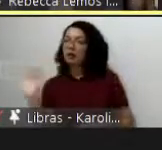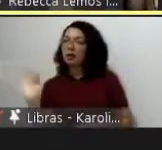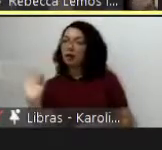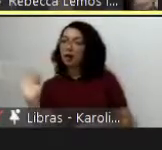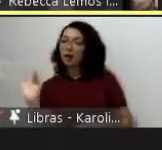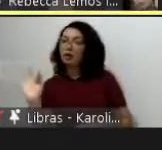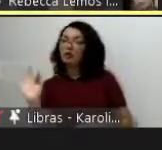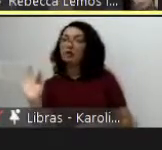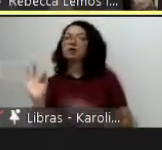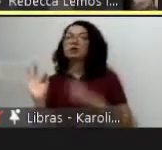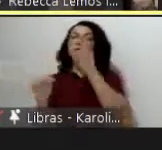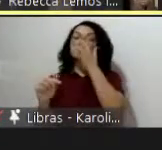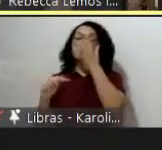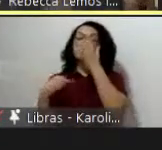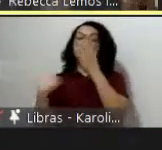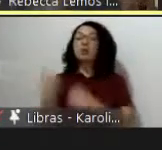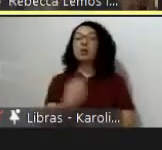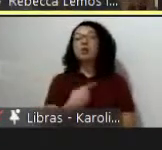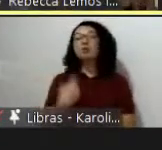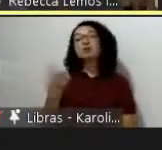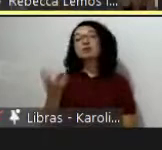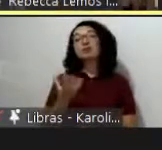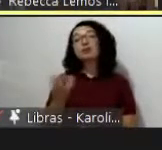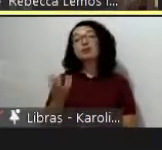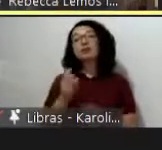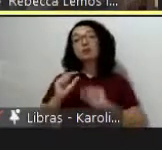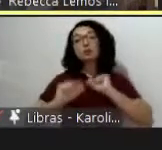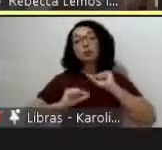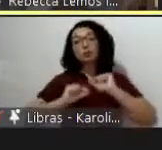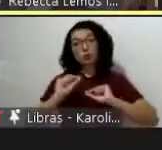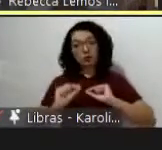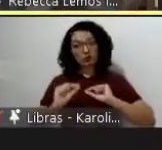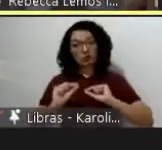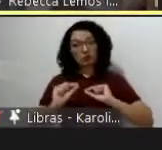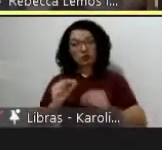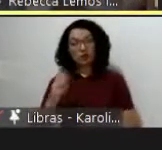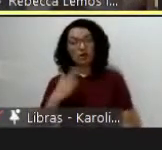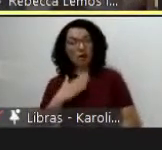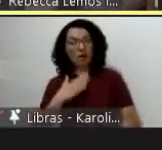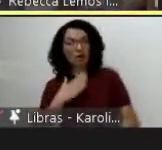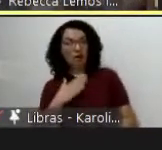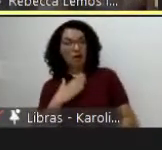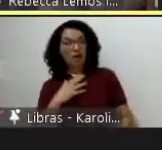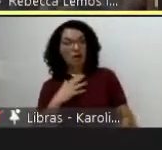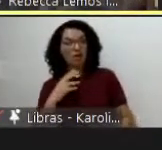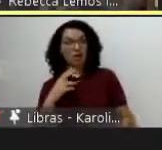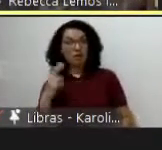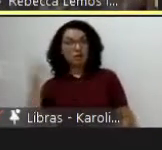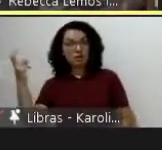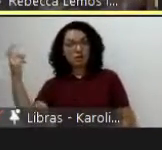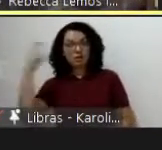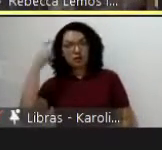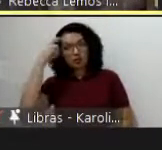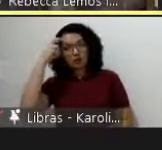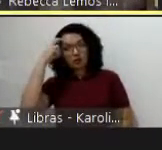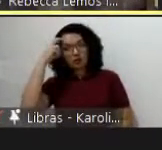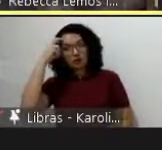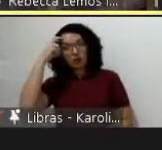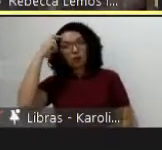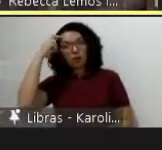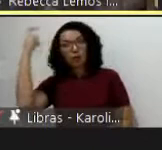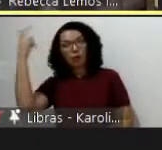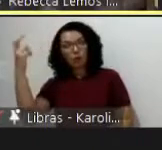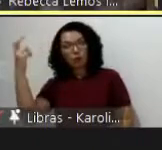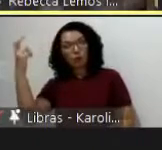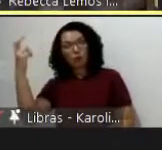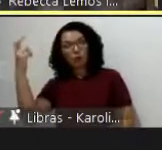diálogo que nós queríamos fazer nós achamos que a nossa perspectiva latino-americana de produção de conhecimento nos